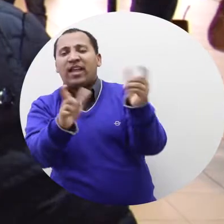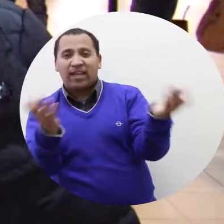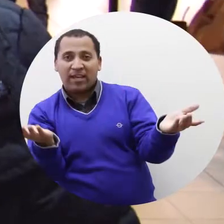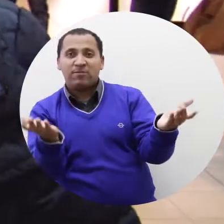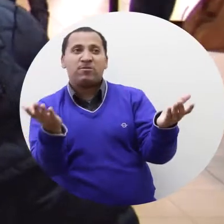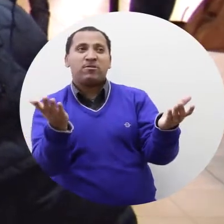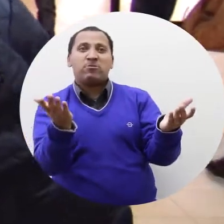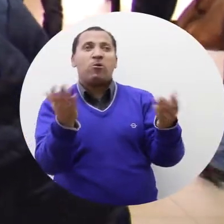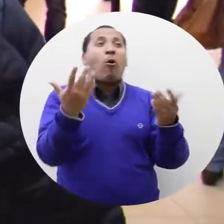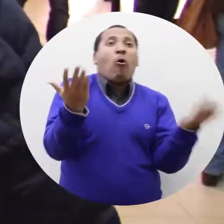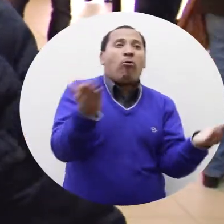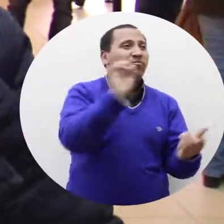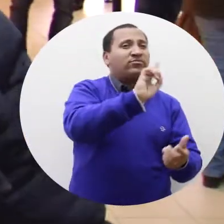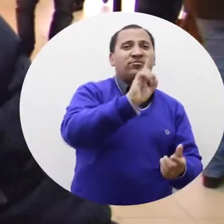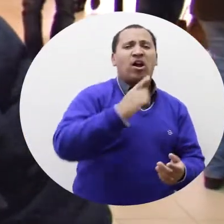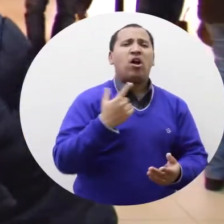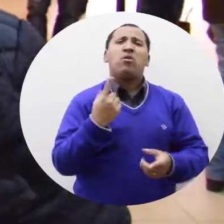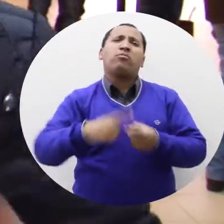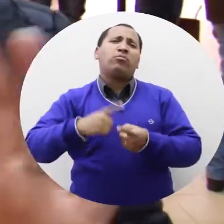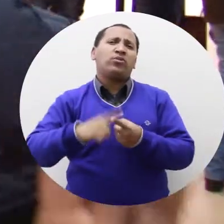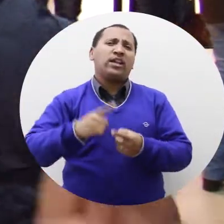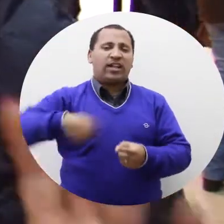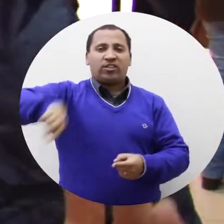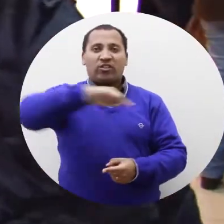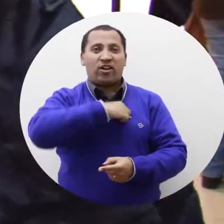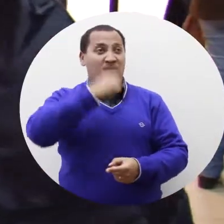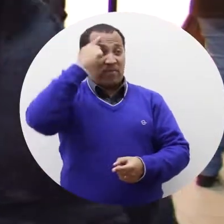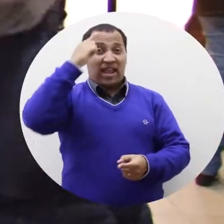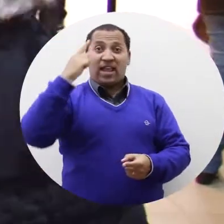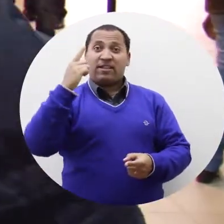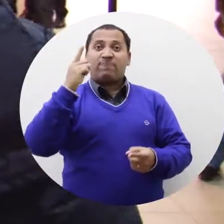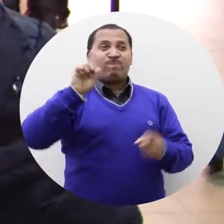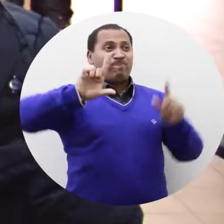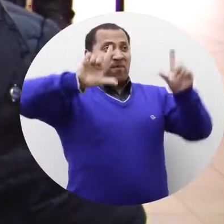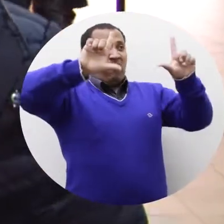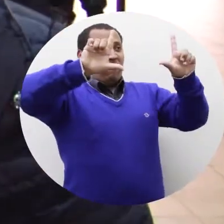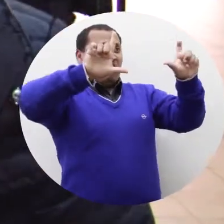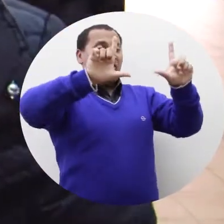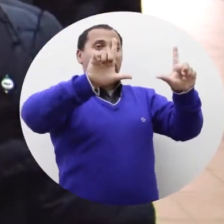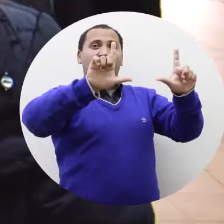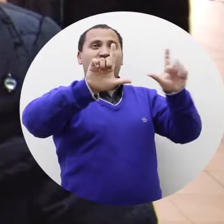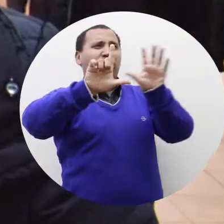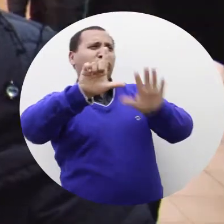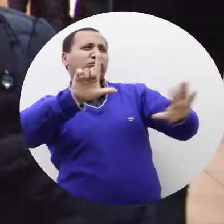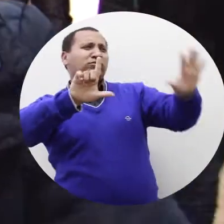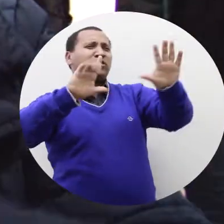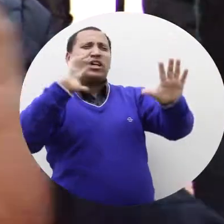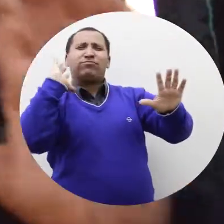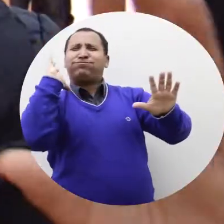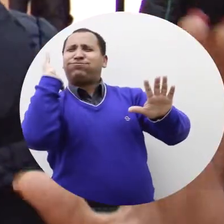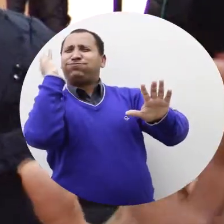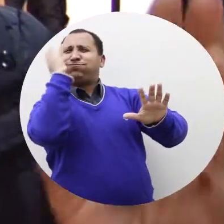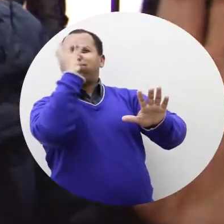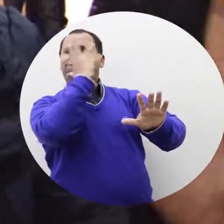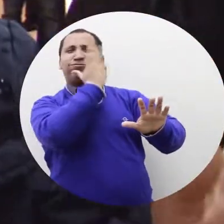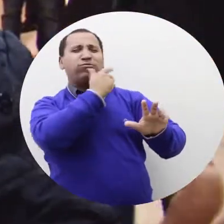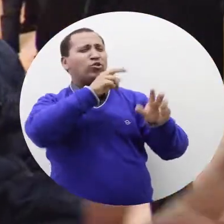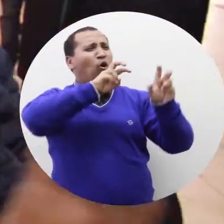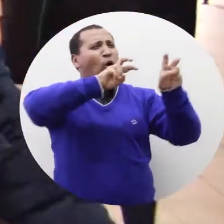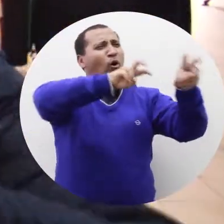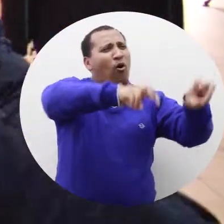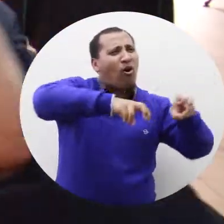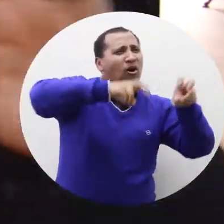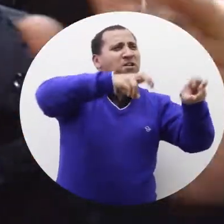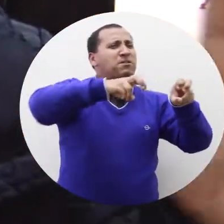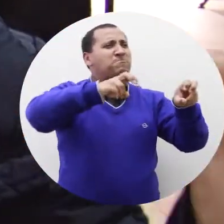lá, ou não. Porque o interessante é que no início as imagens apareciam, aquelas imagens idílicas,